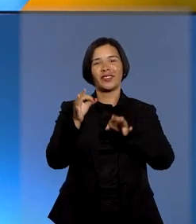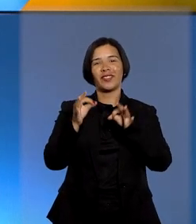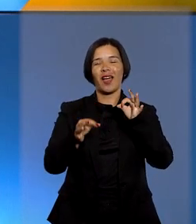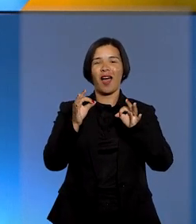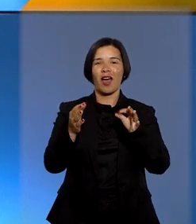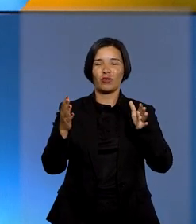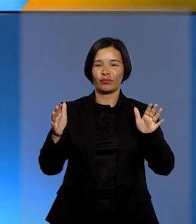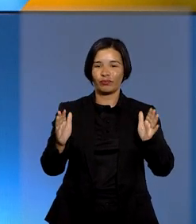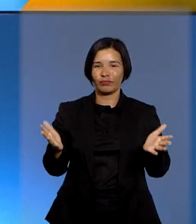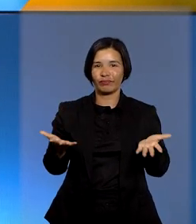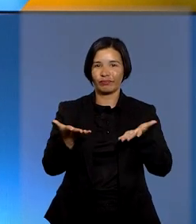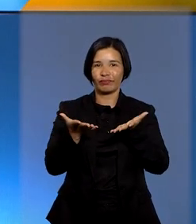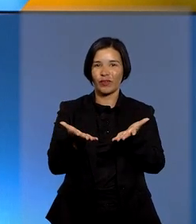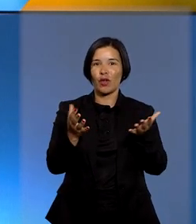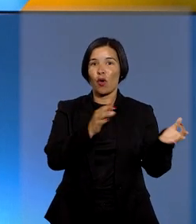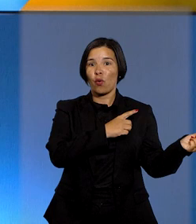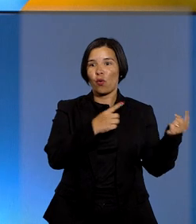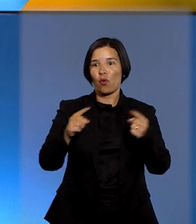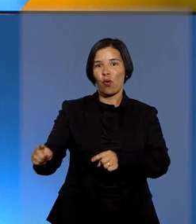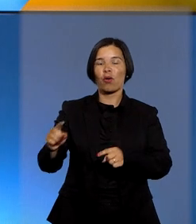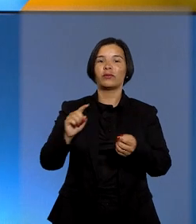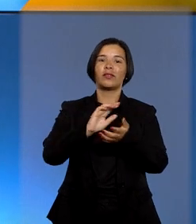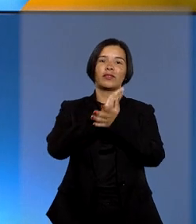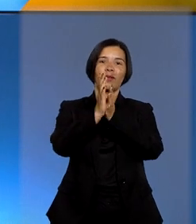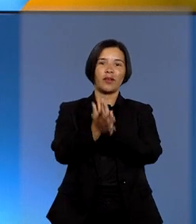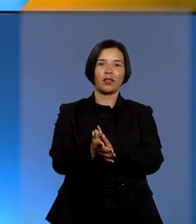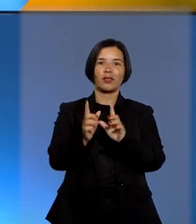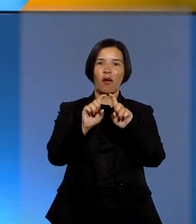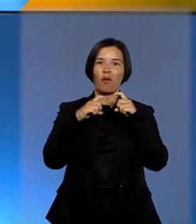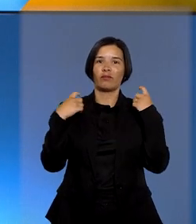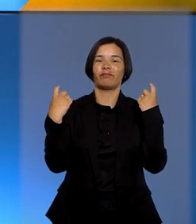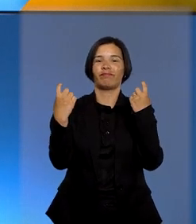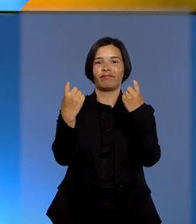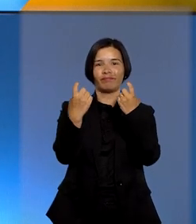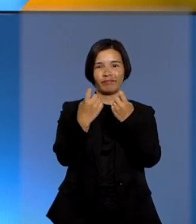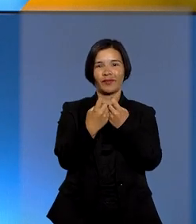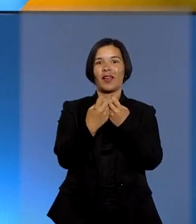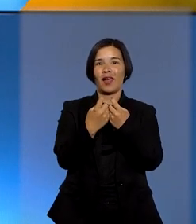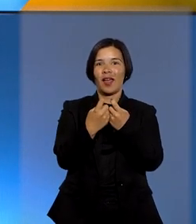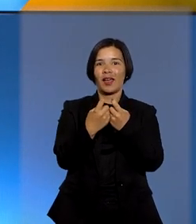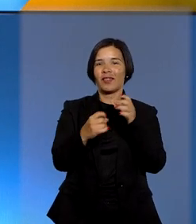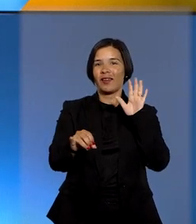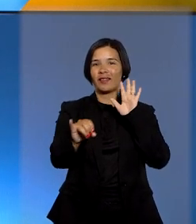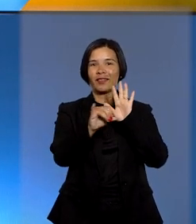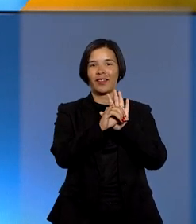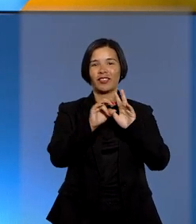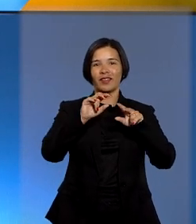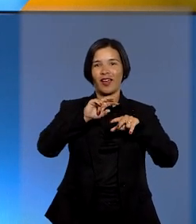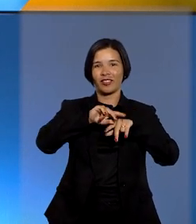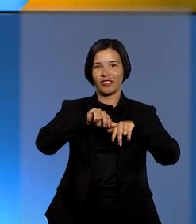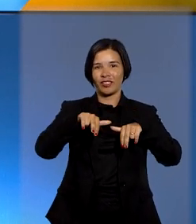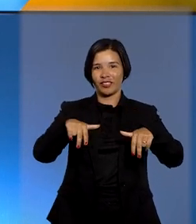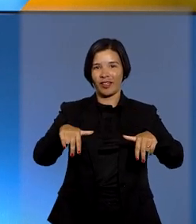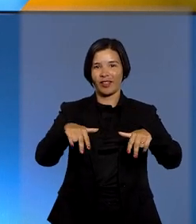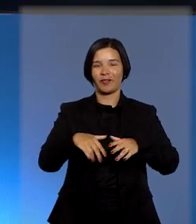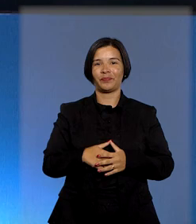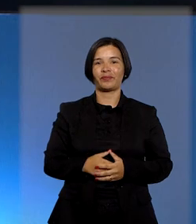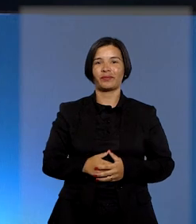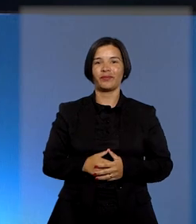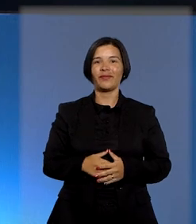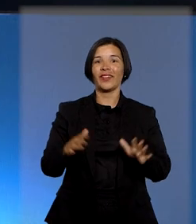engajados contra a discriminação baseada na orientação sexual e na identidade de gênero.